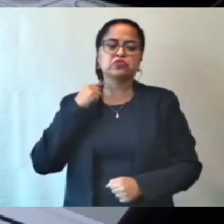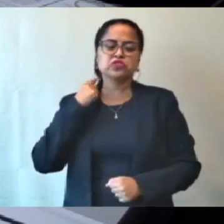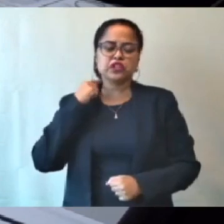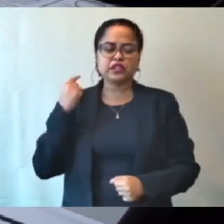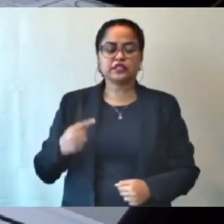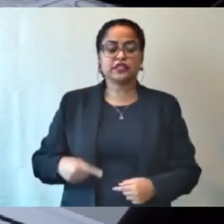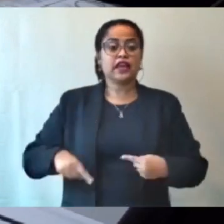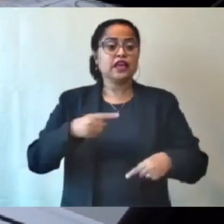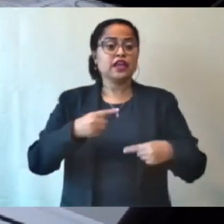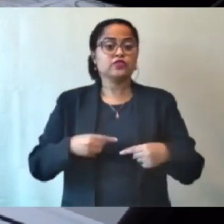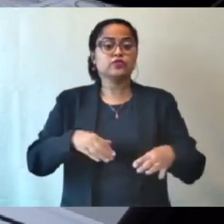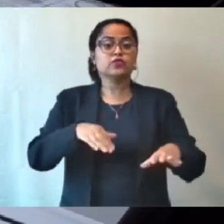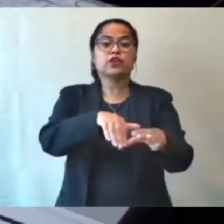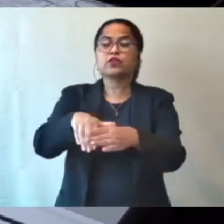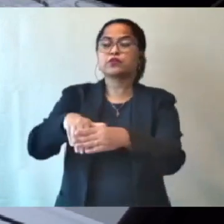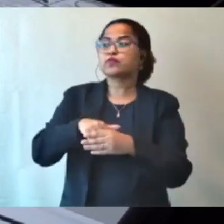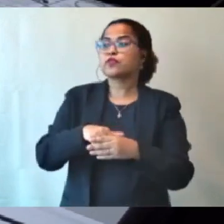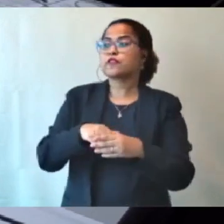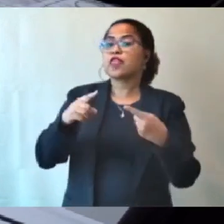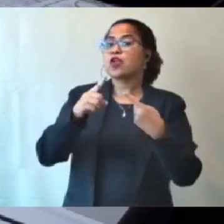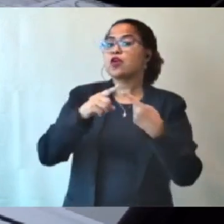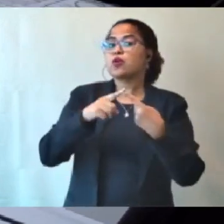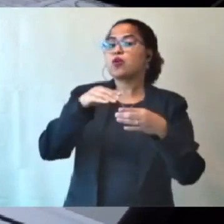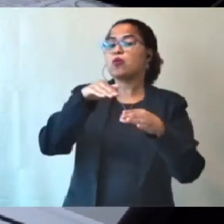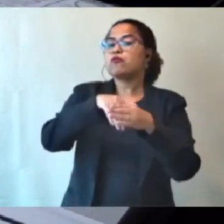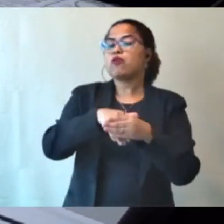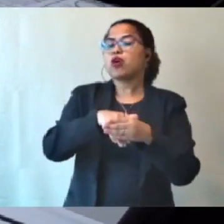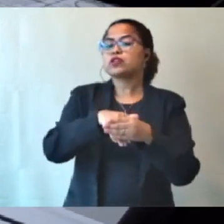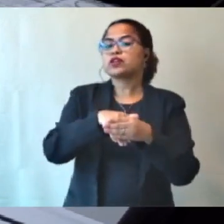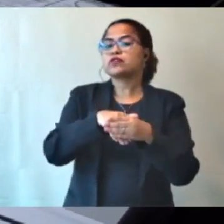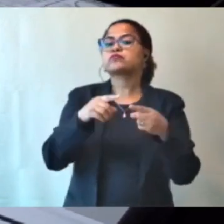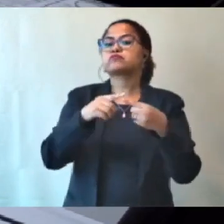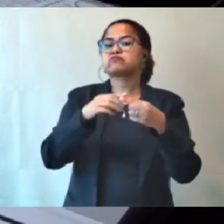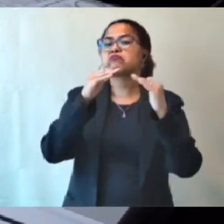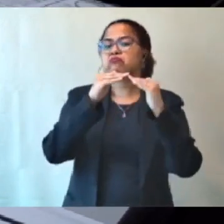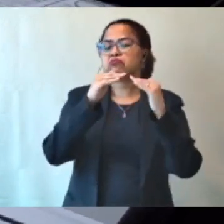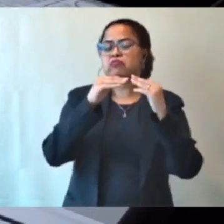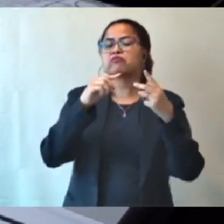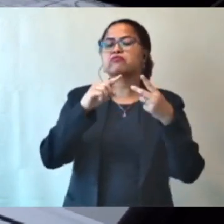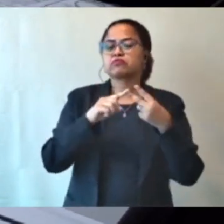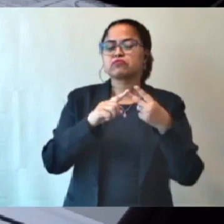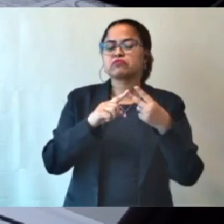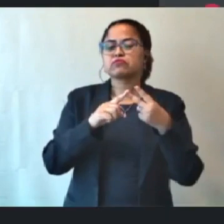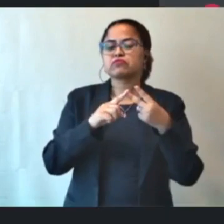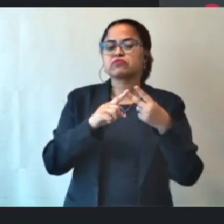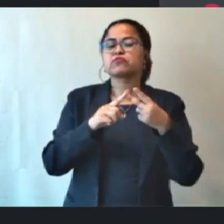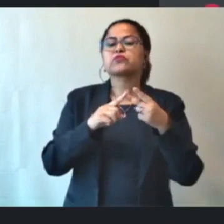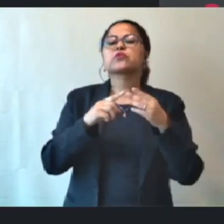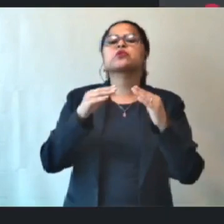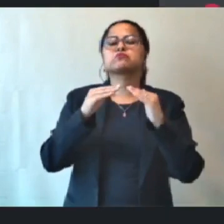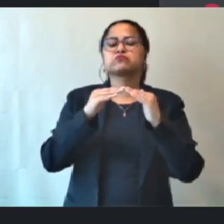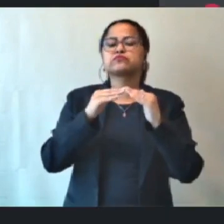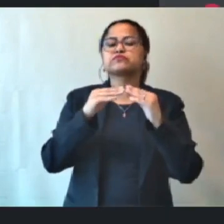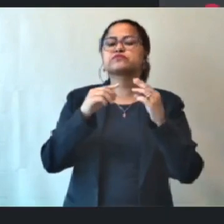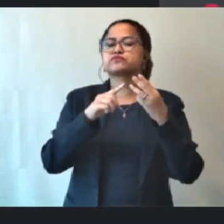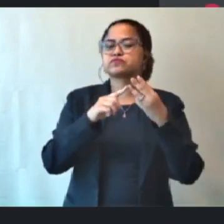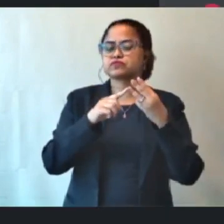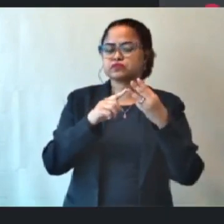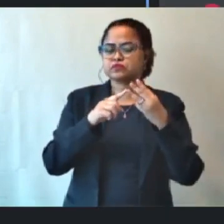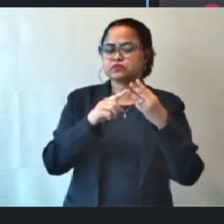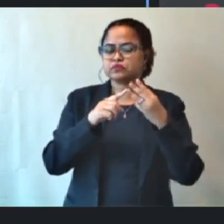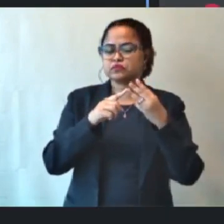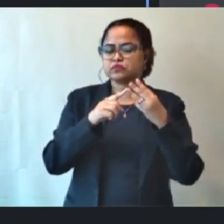Em votação, como voto o vereador Gilson? Com requerimento. Voto o vereador Jorge? Voto com requerimento. Como voto o vereador Reinaldo?